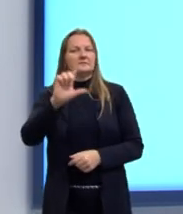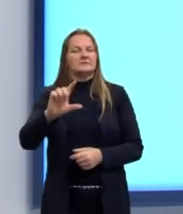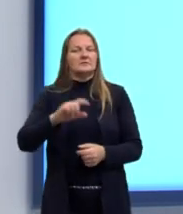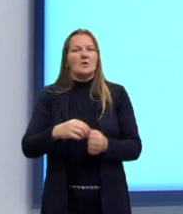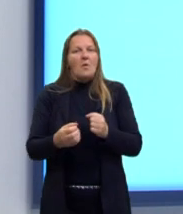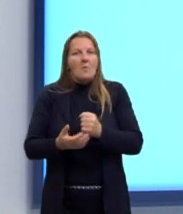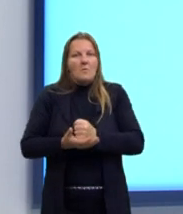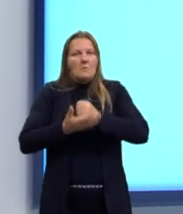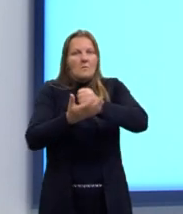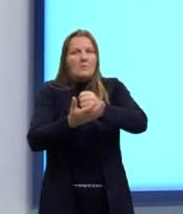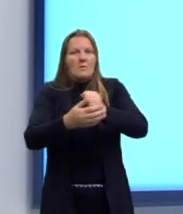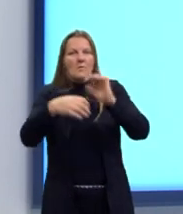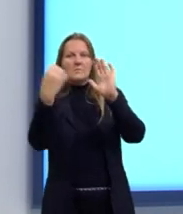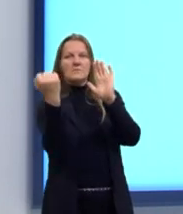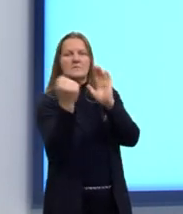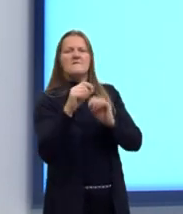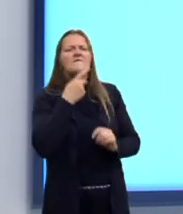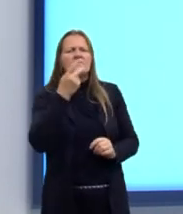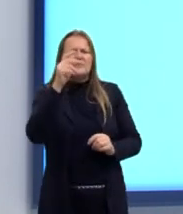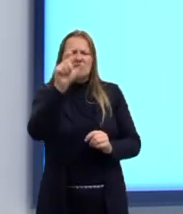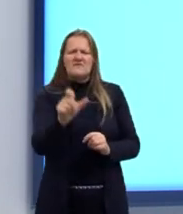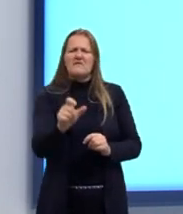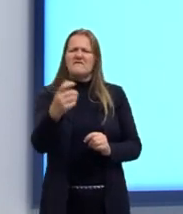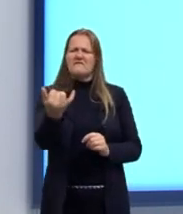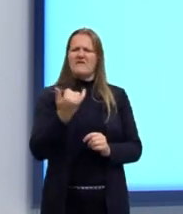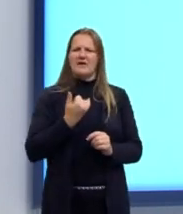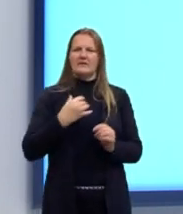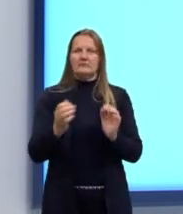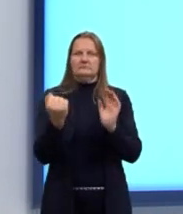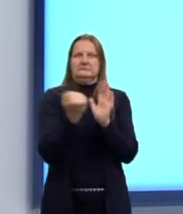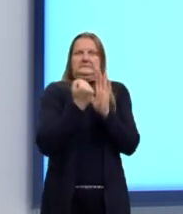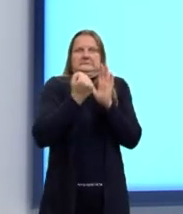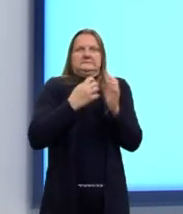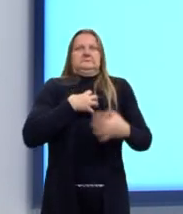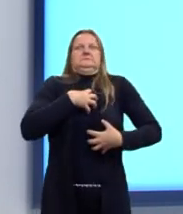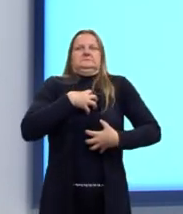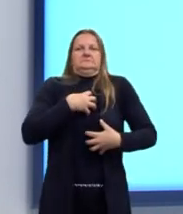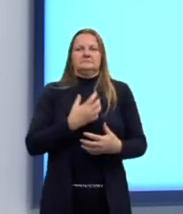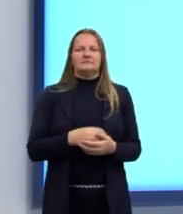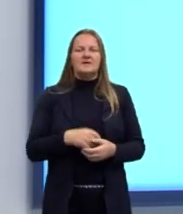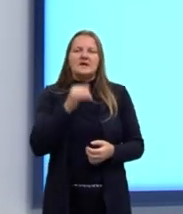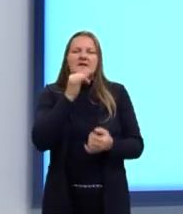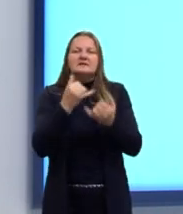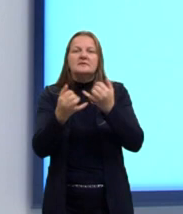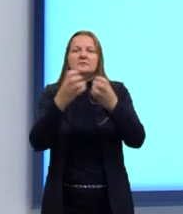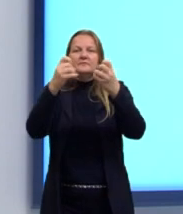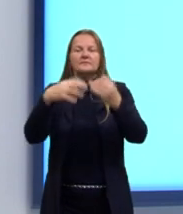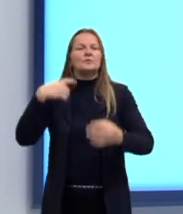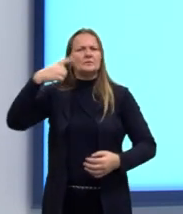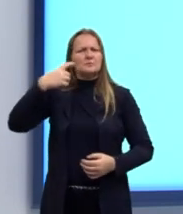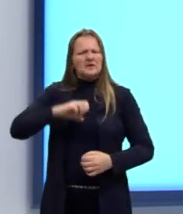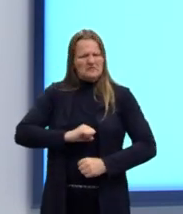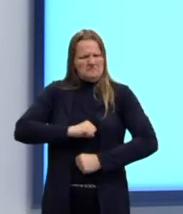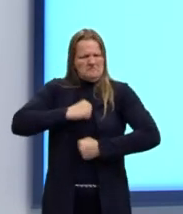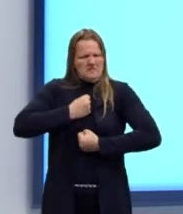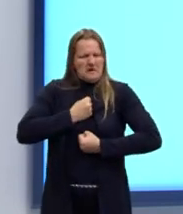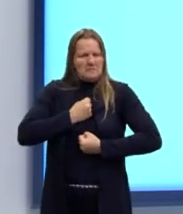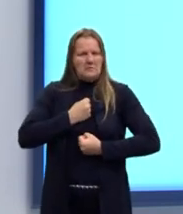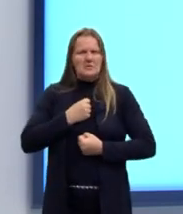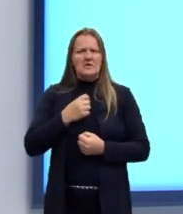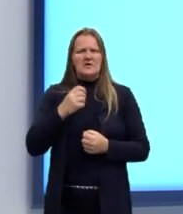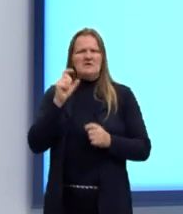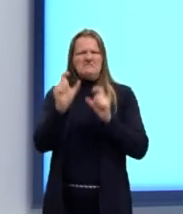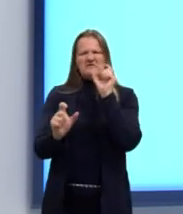aumentar o impacto do que foi dito. Olhem estes exemplos. O deputado ficou furioso e começou a